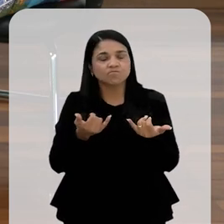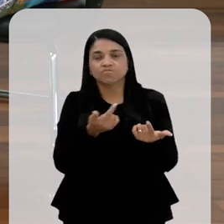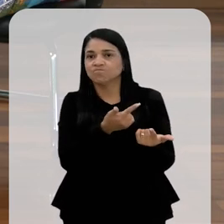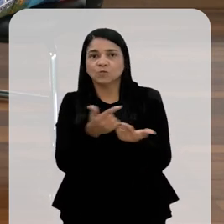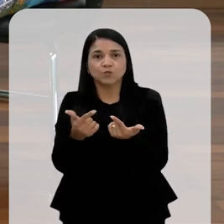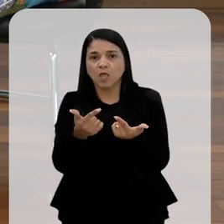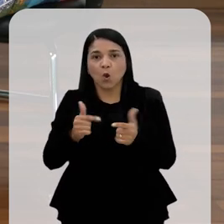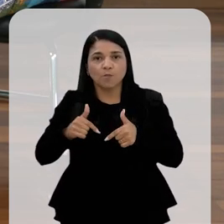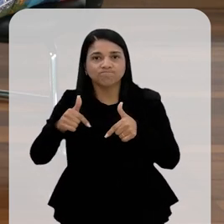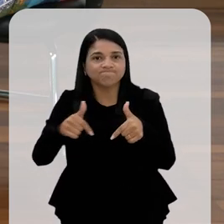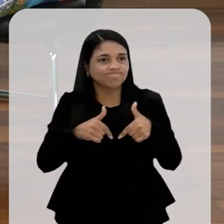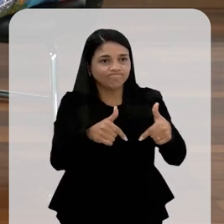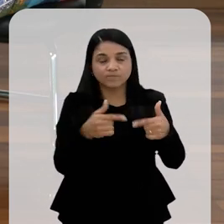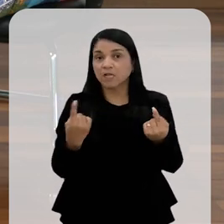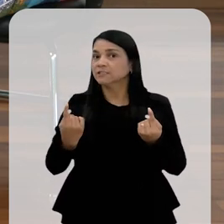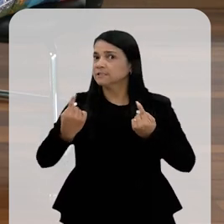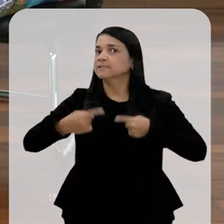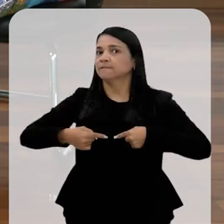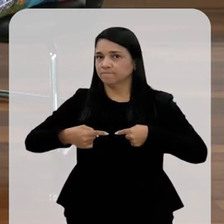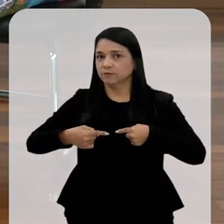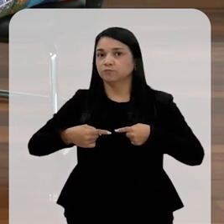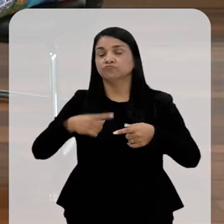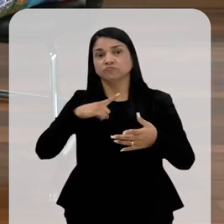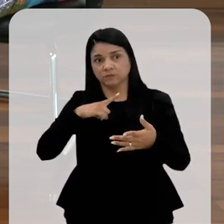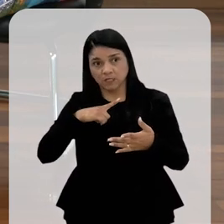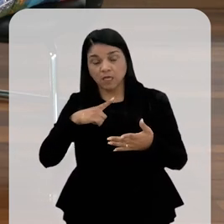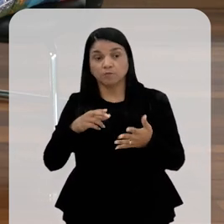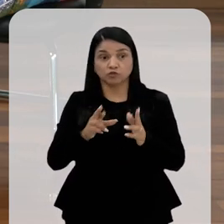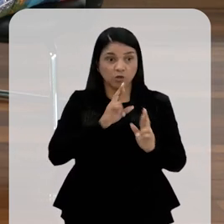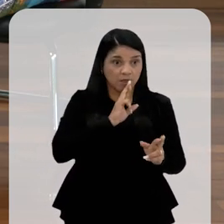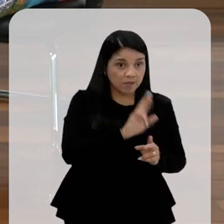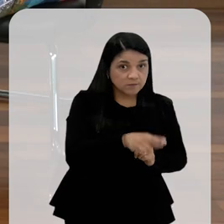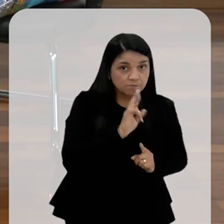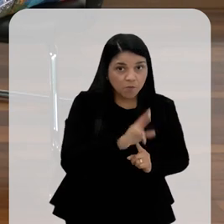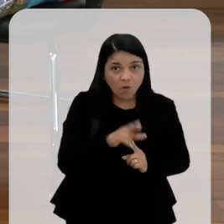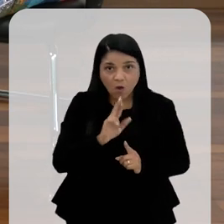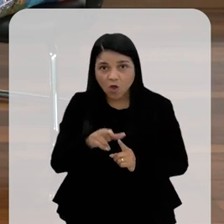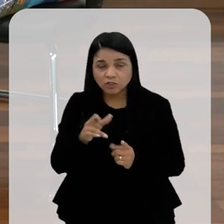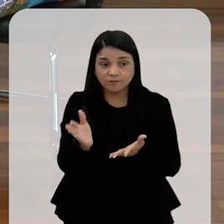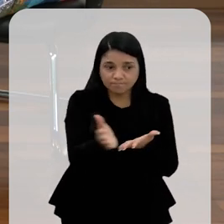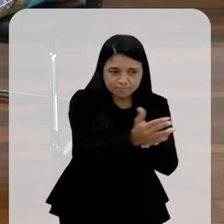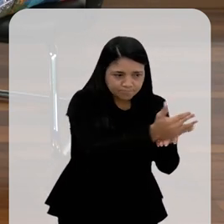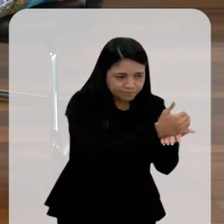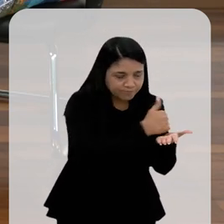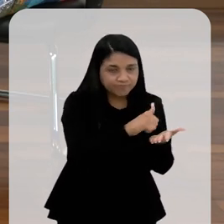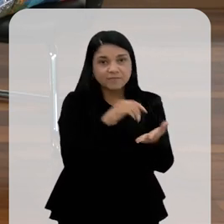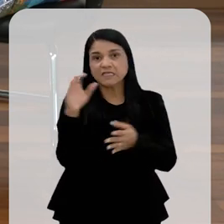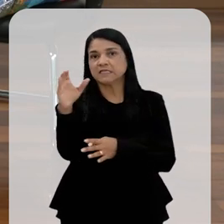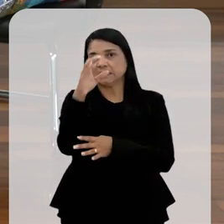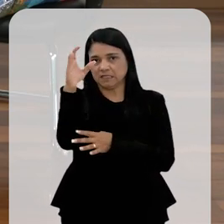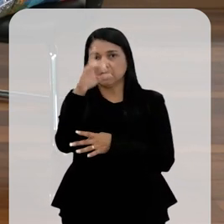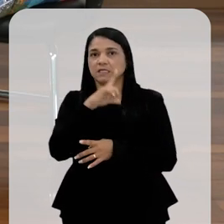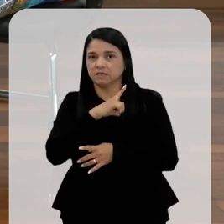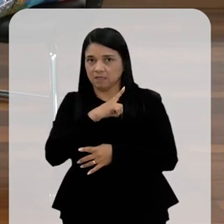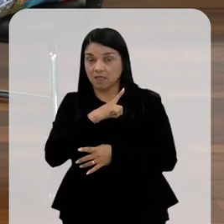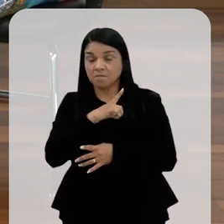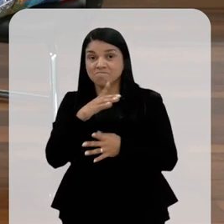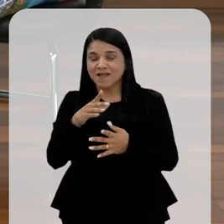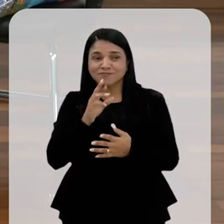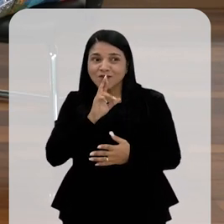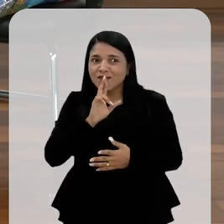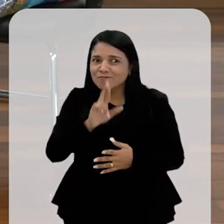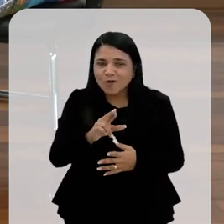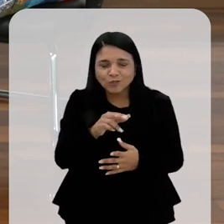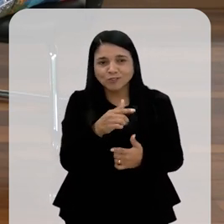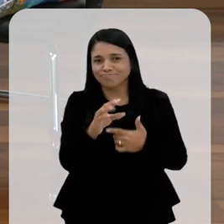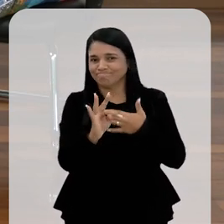isso. E esse é o grande desafio hoje. Quer dizer, embora nós tenhamos respostas, um diagnóstico da ciência sobre isso, a gente não